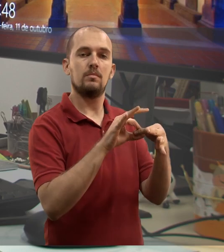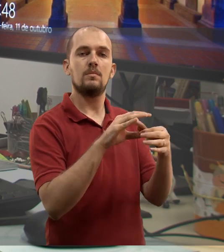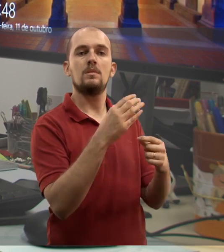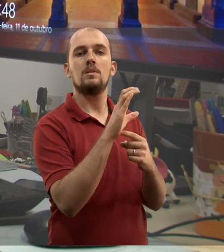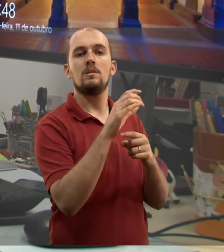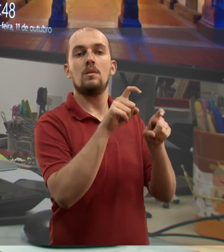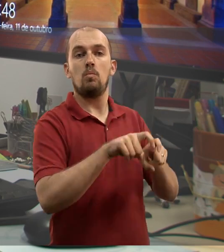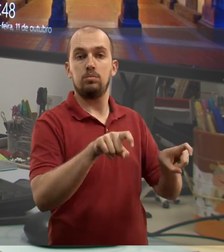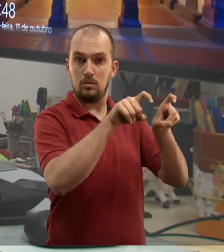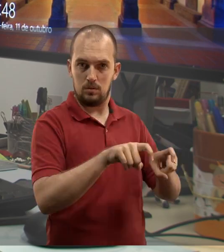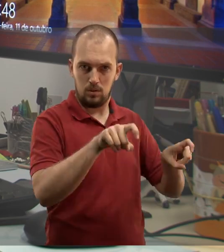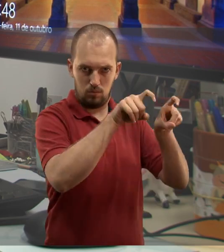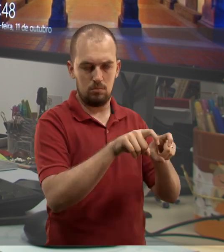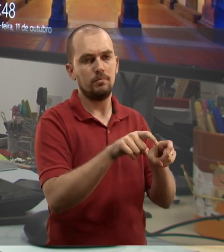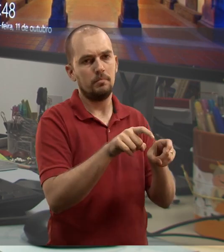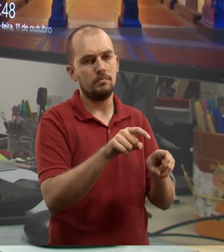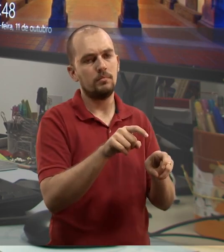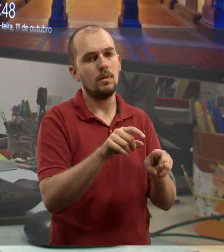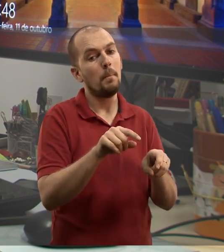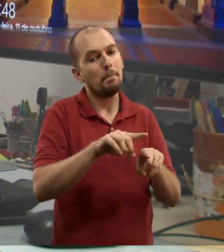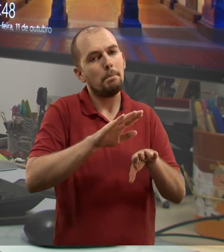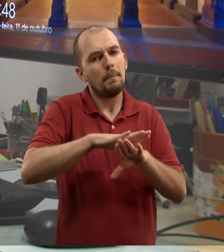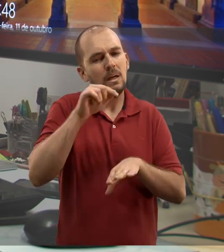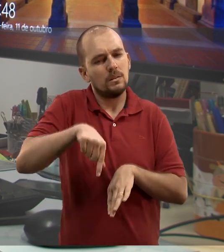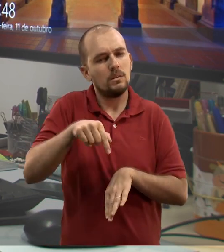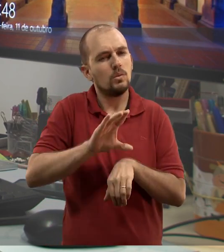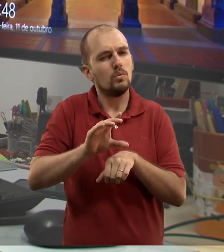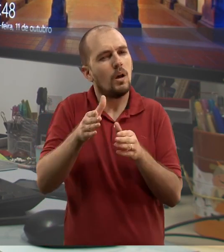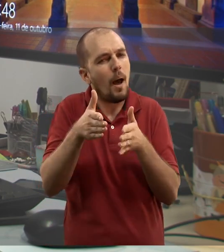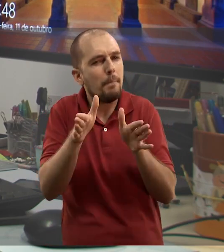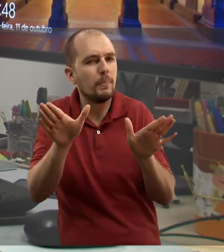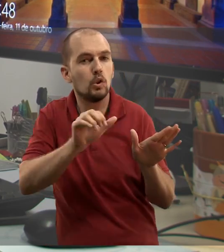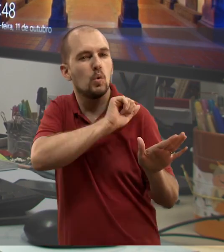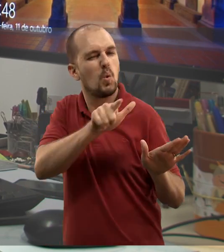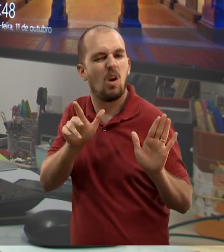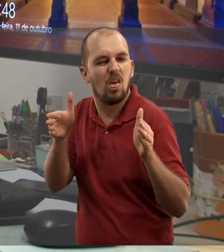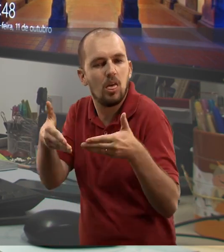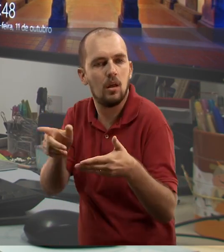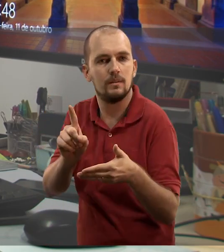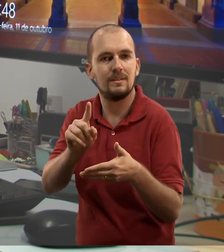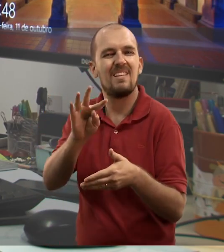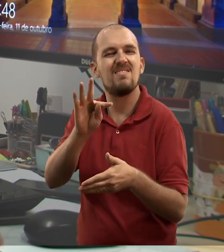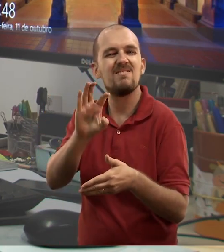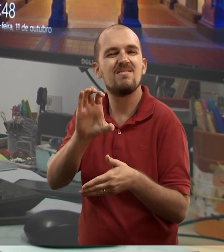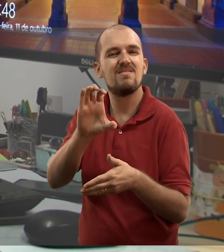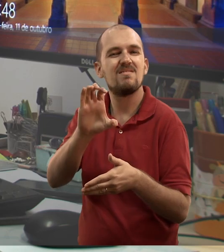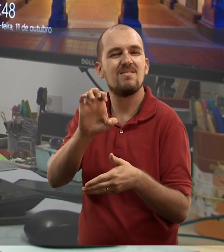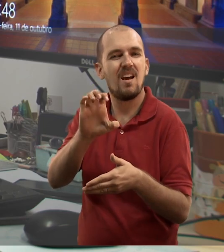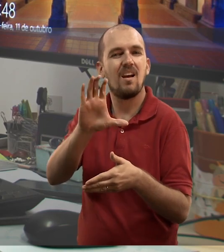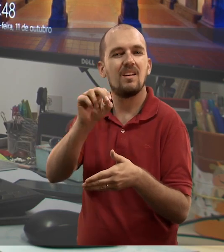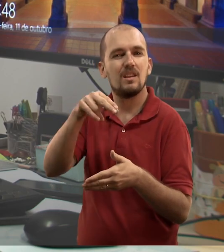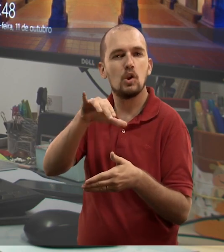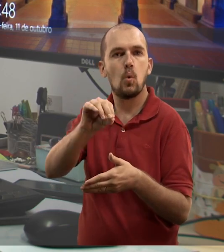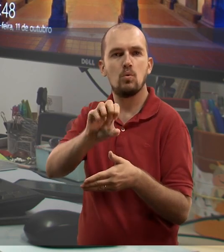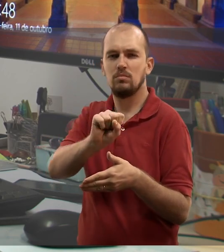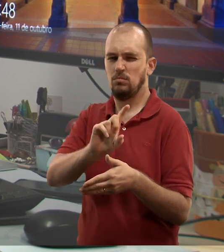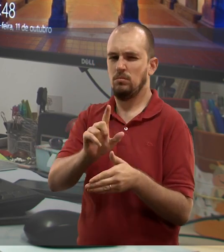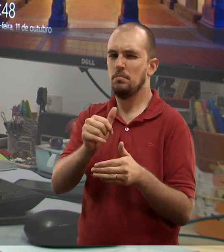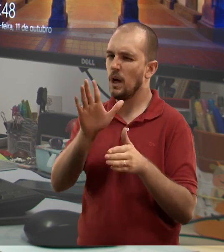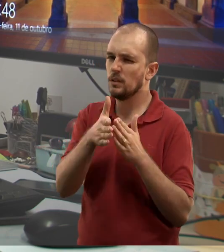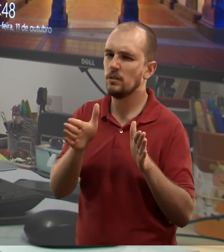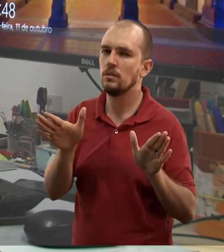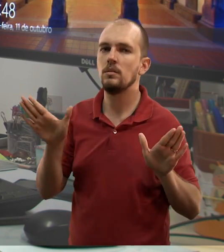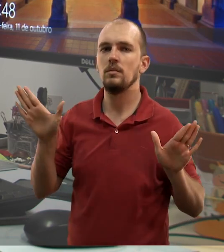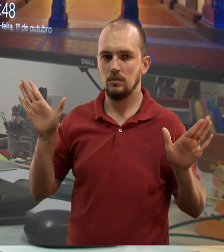ciência da computação. Então ele acaba assumindo um caráter de fato muito mais abrangente do que meramente as